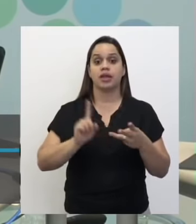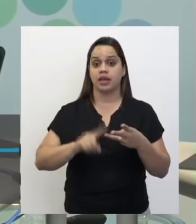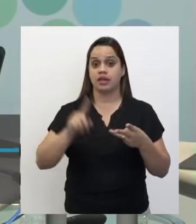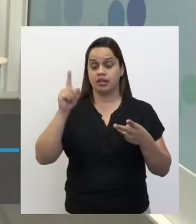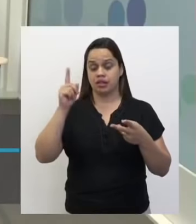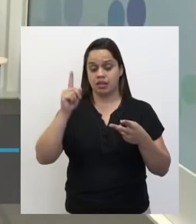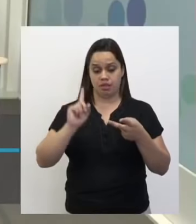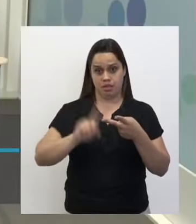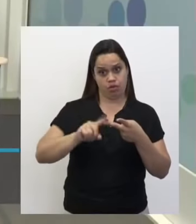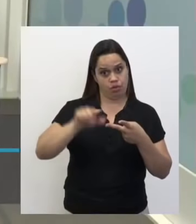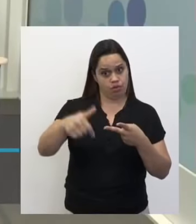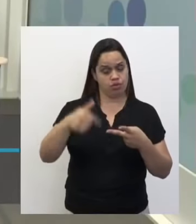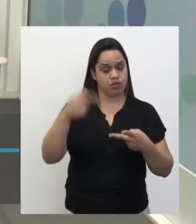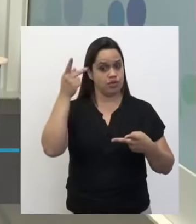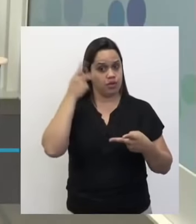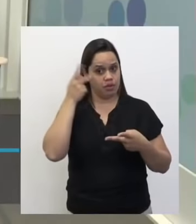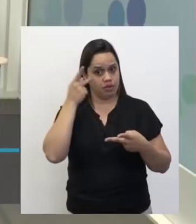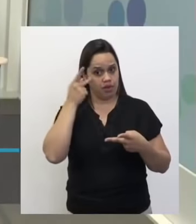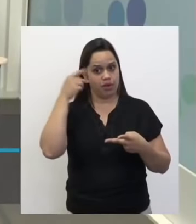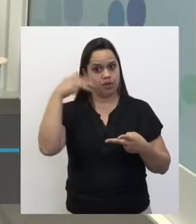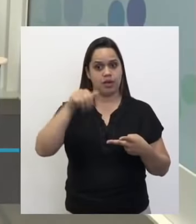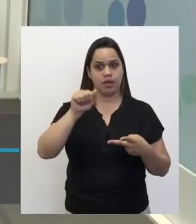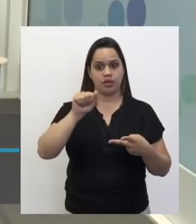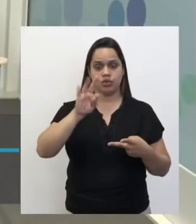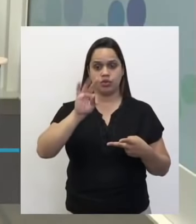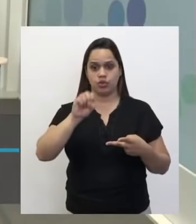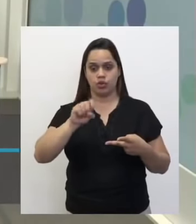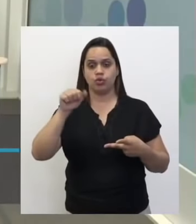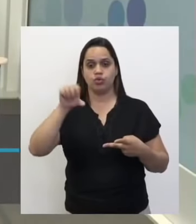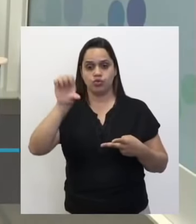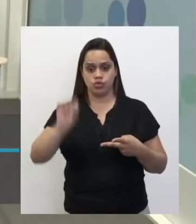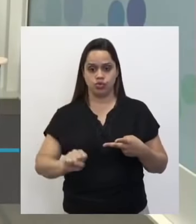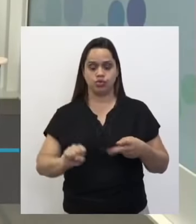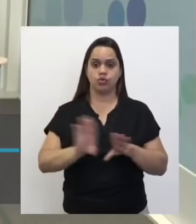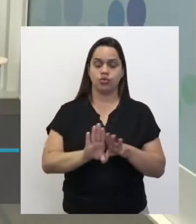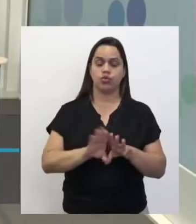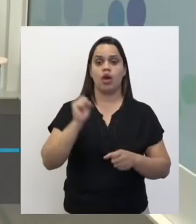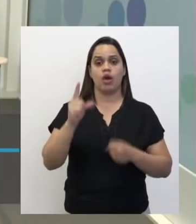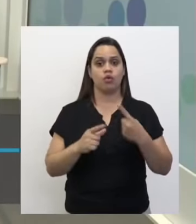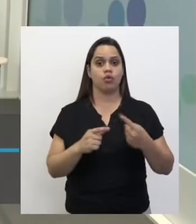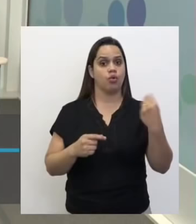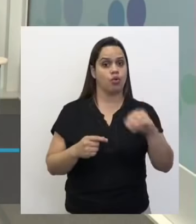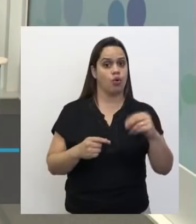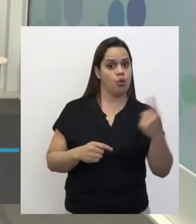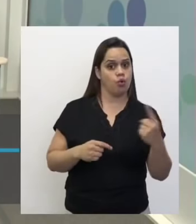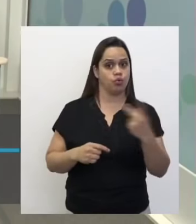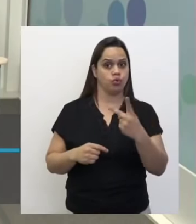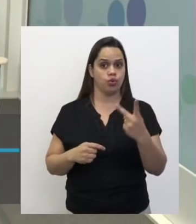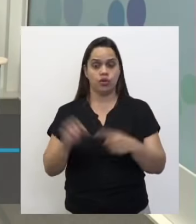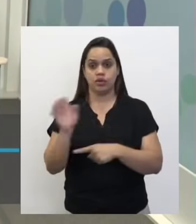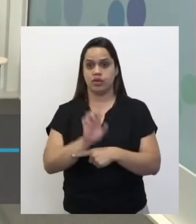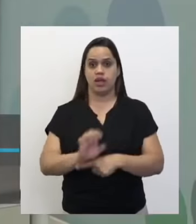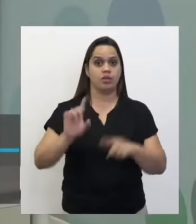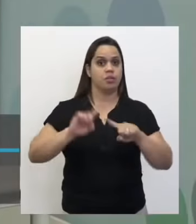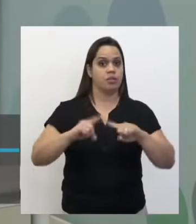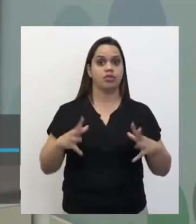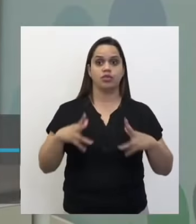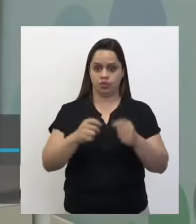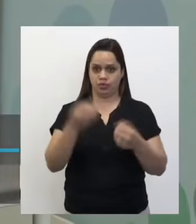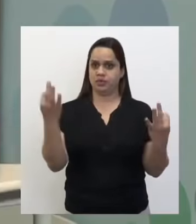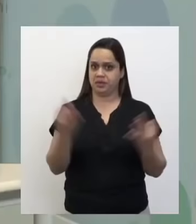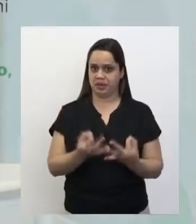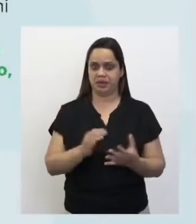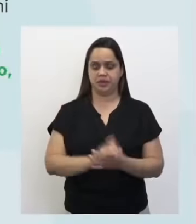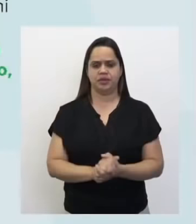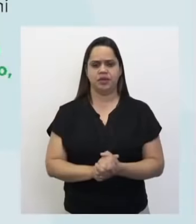Sul. E aí, professor Antônio? Perfeito, não é raro, né? Alguns colocaram 1, 2 estados, mas todos acertaram. Vamos acompanhar aí na